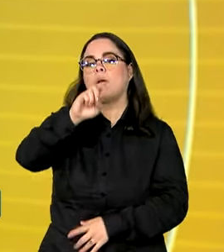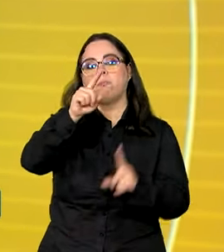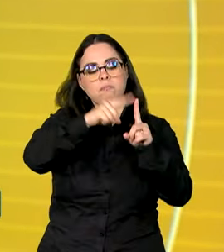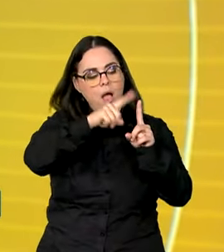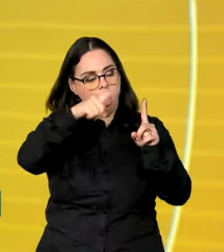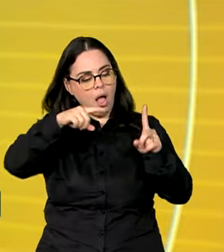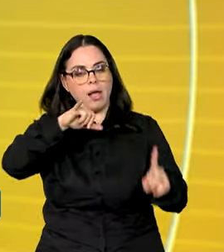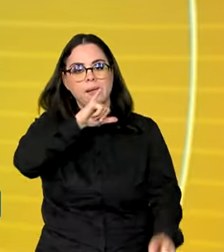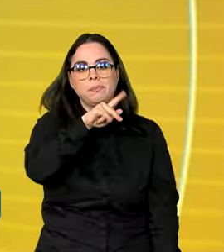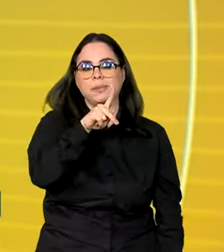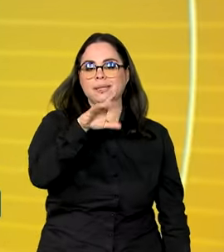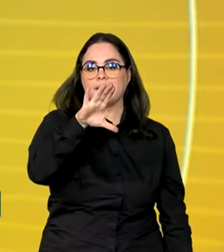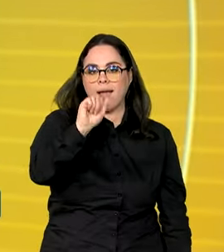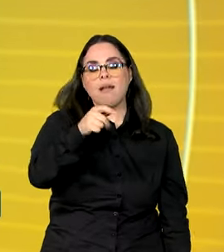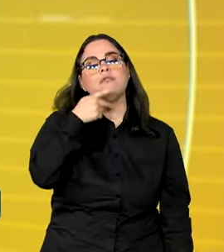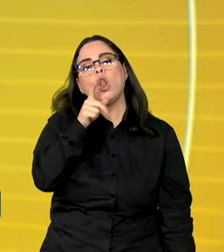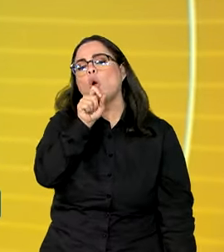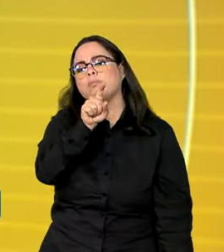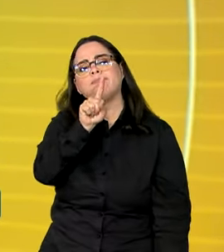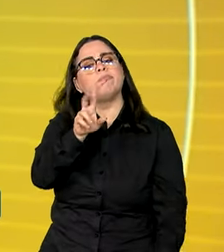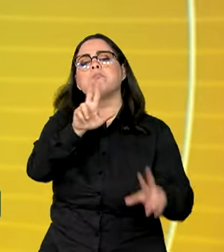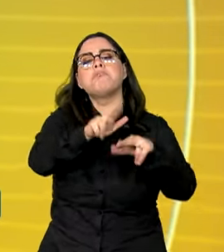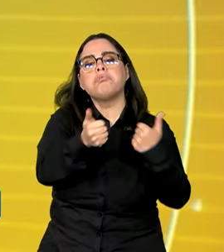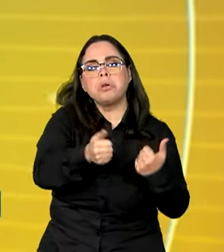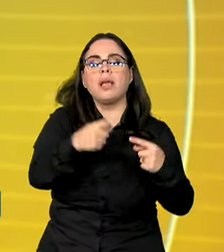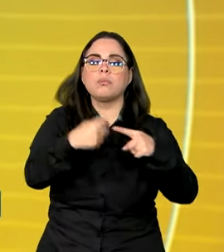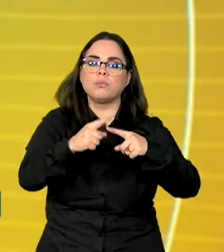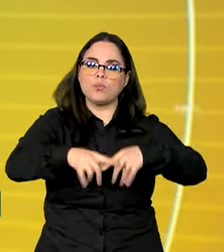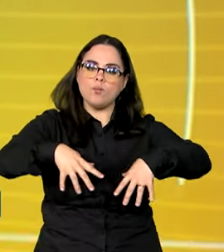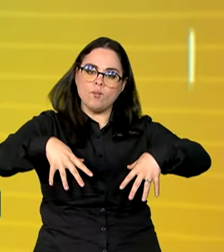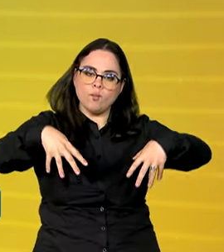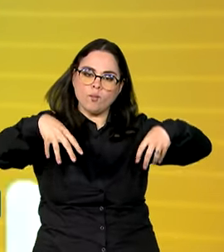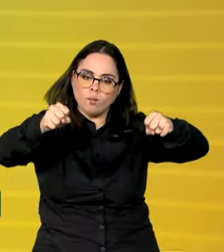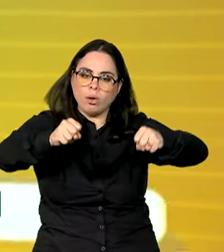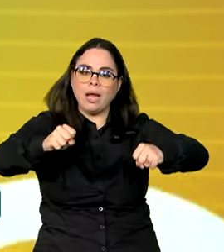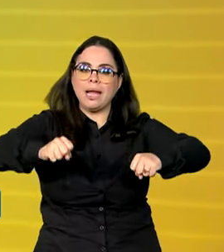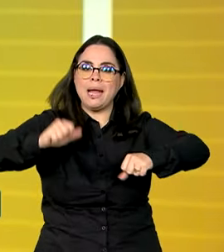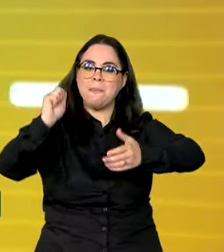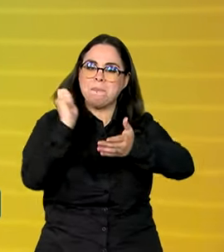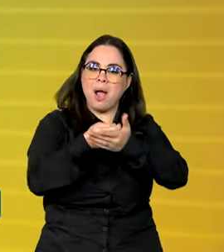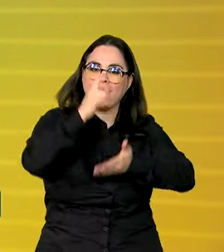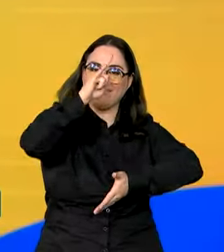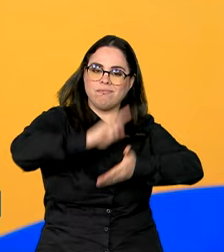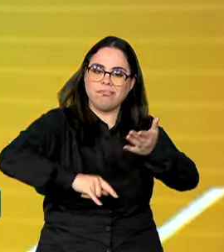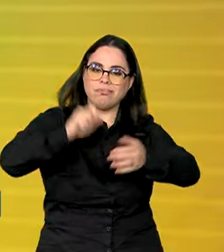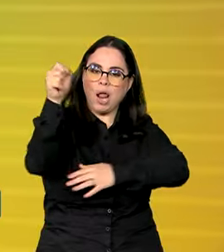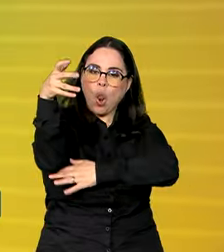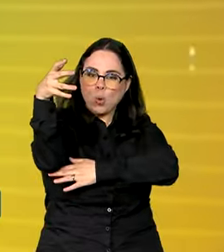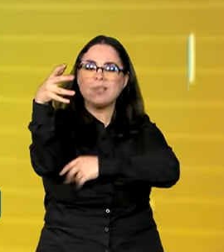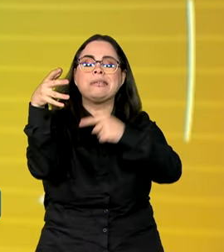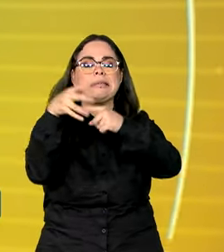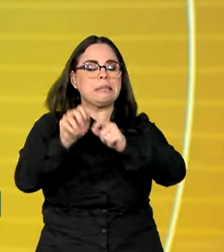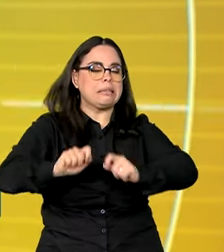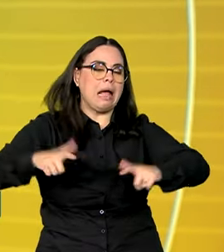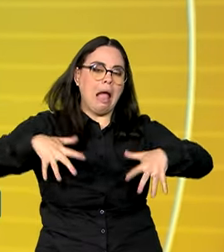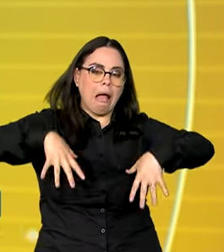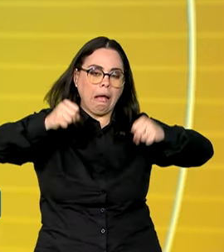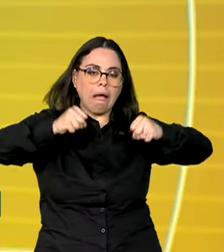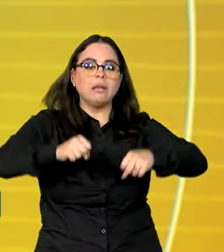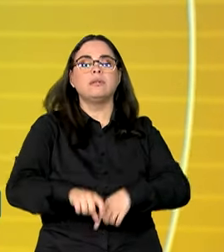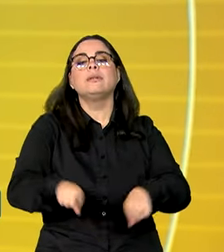índice e destacou que ele se deve principalmente à estiagem que causou aumento nos preços da energia elétrica e dos alimentos.